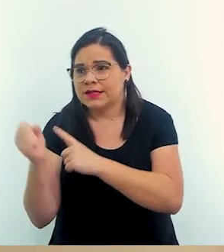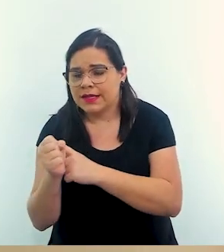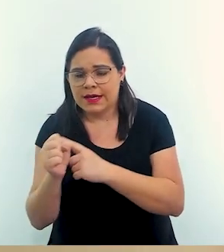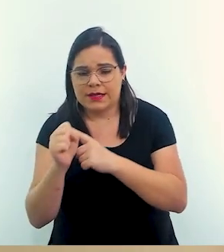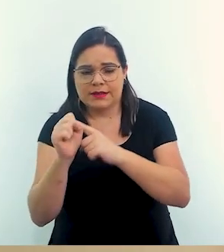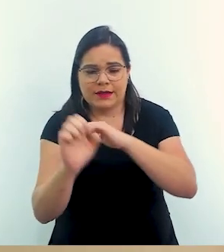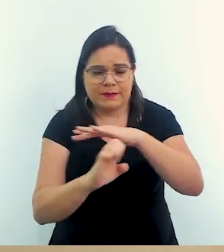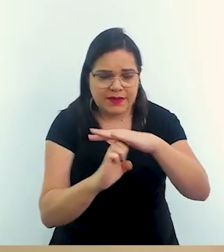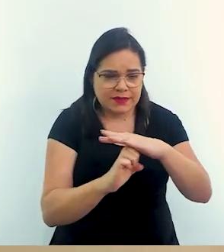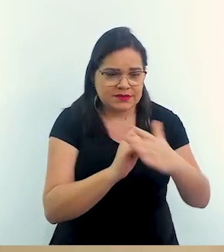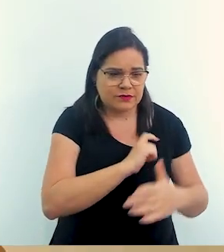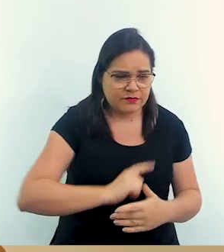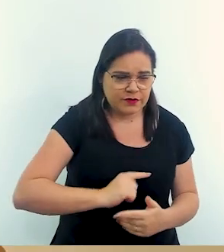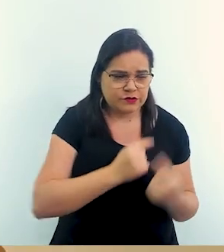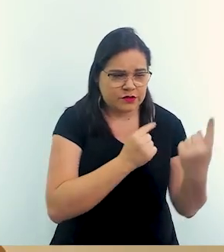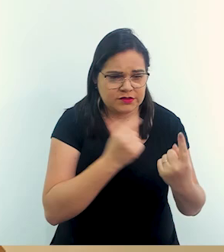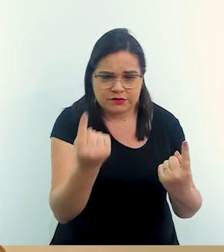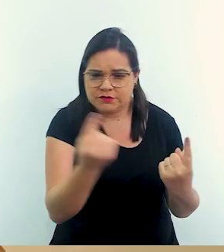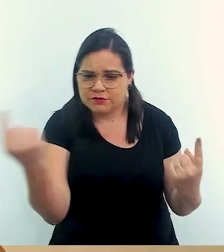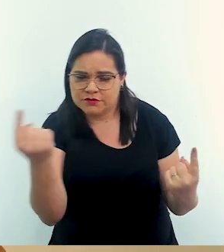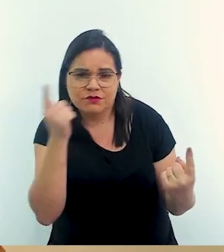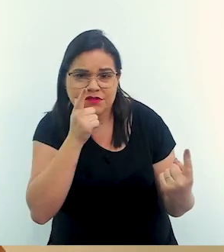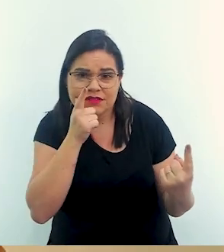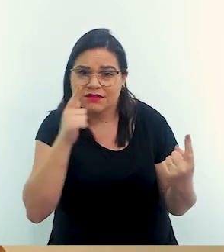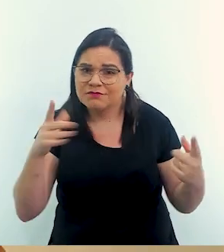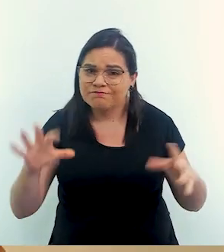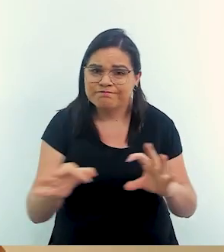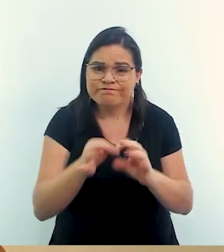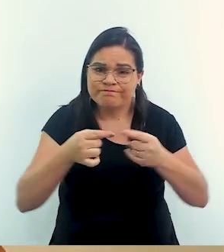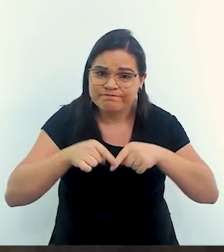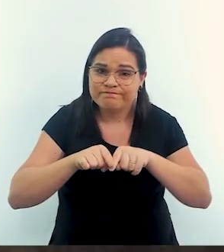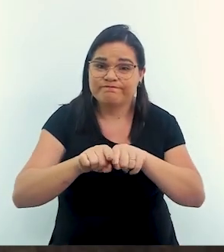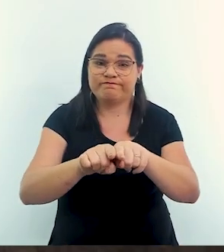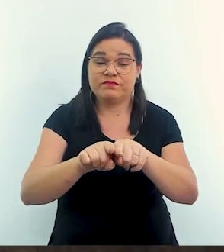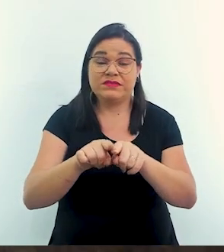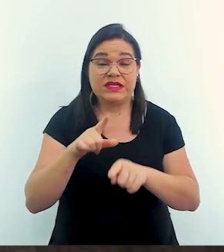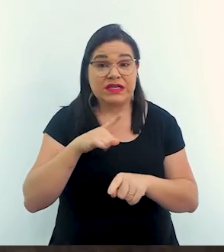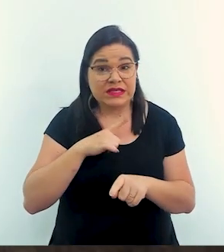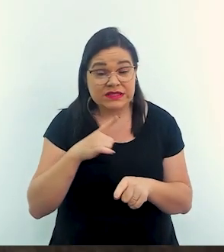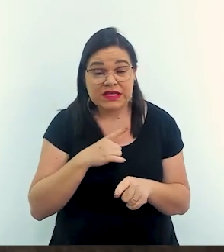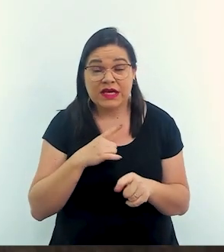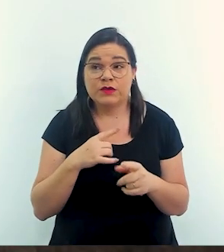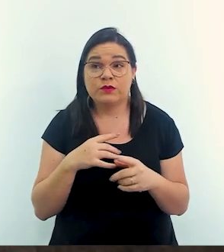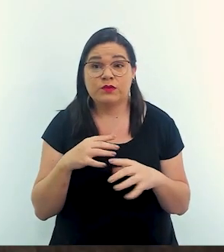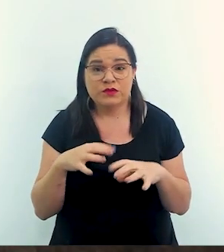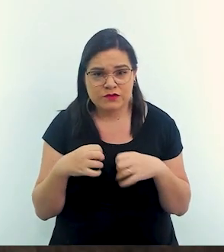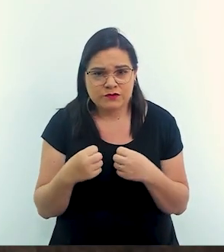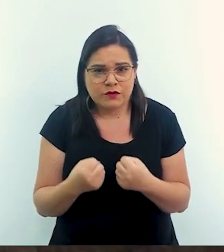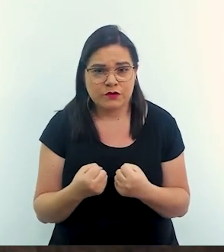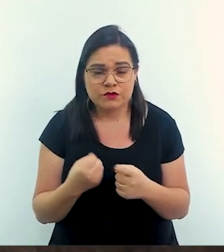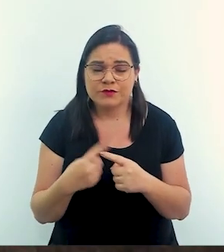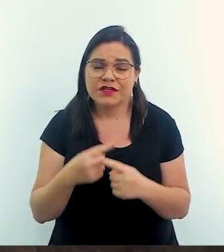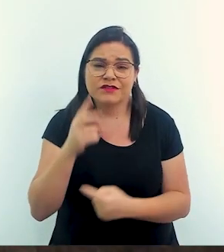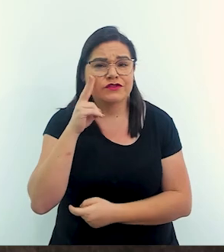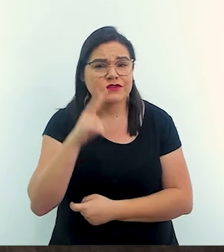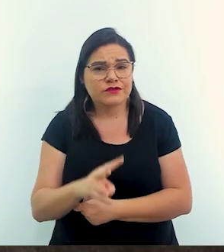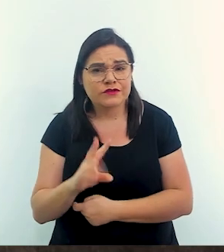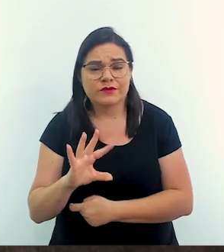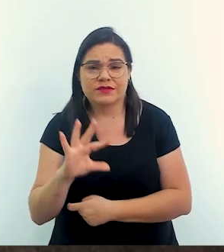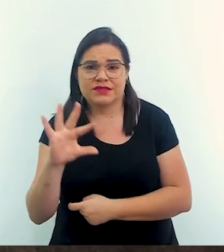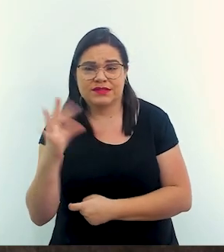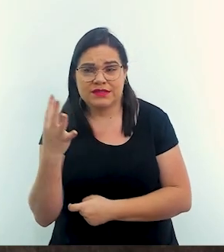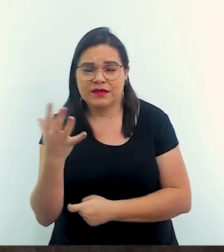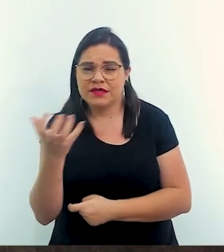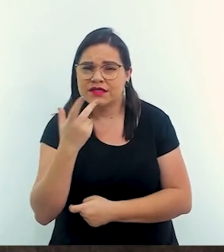empresas, nem governo. Eu acho que é um conjunto, né, Lia? E existe um esforço na direção desse conjunto, né, porque, infelizmente, a gente viu isso